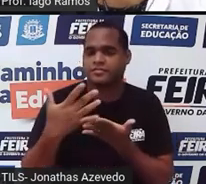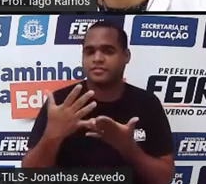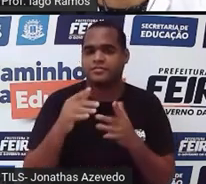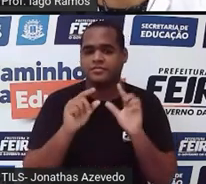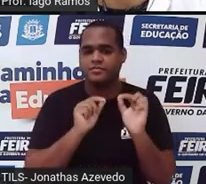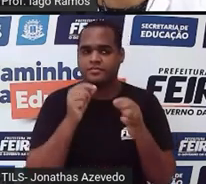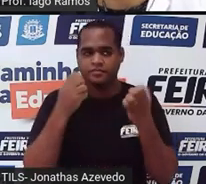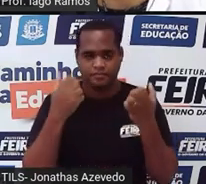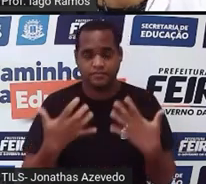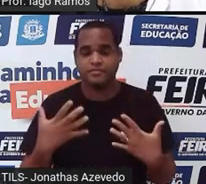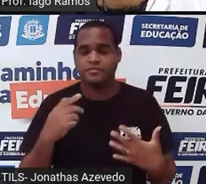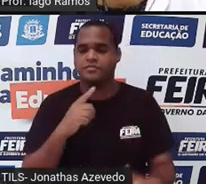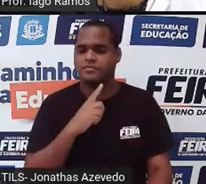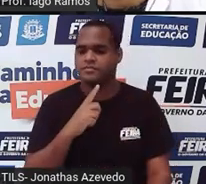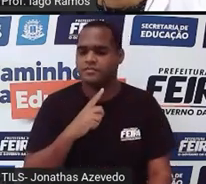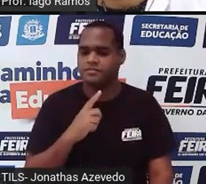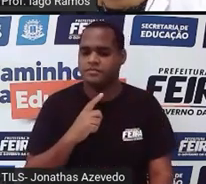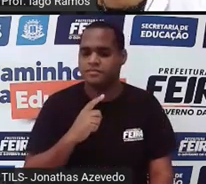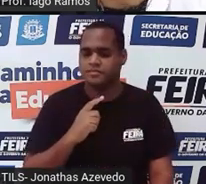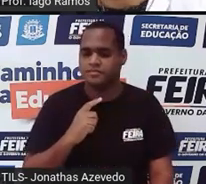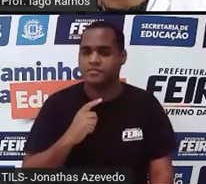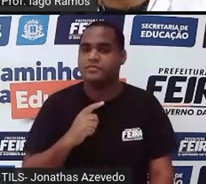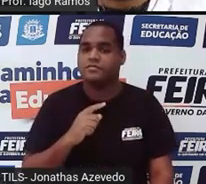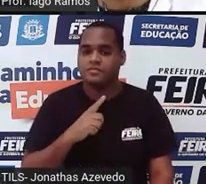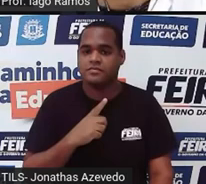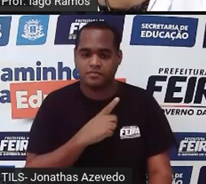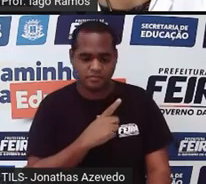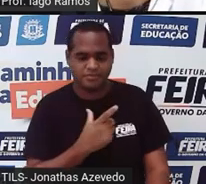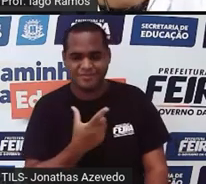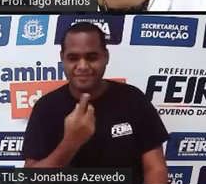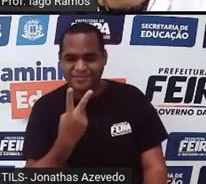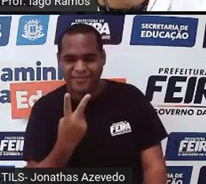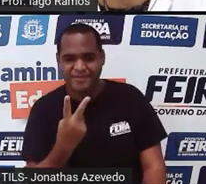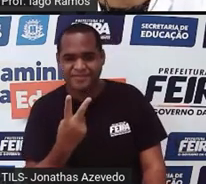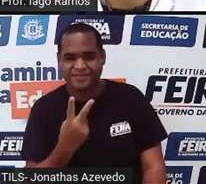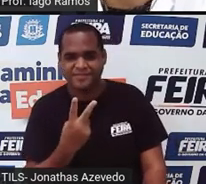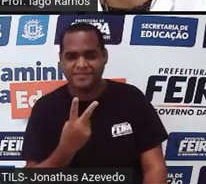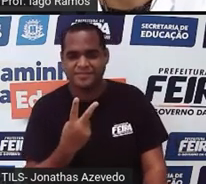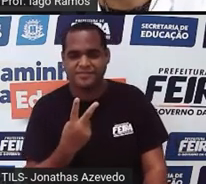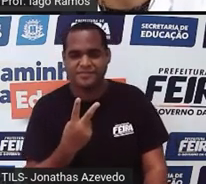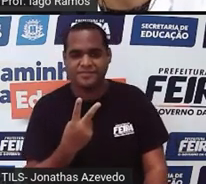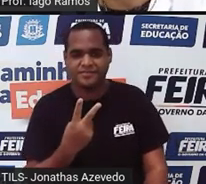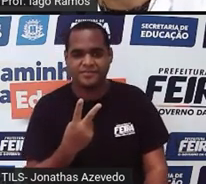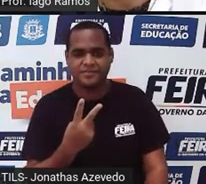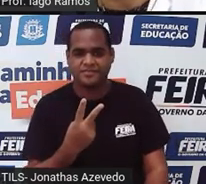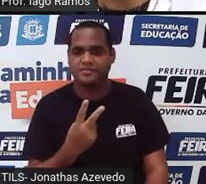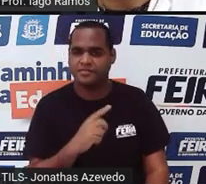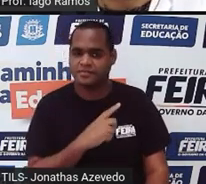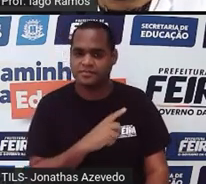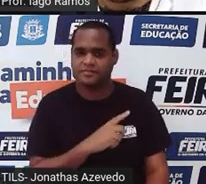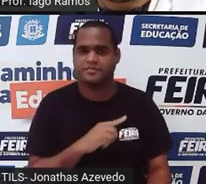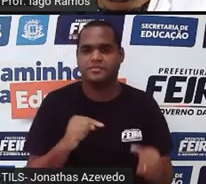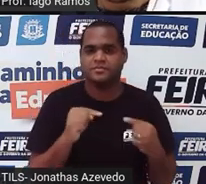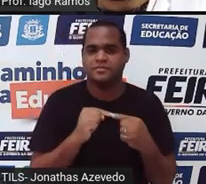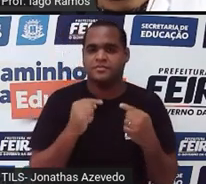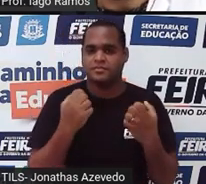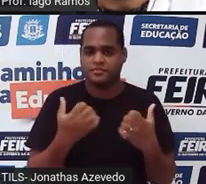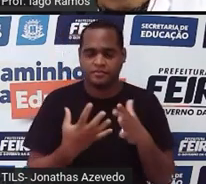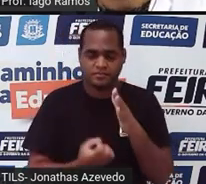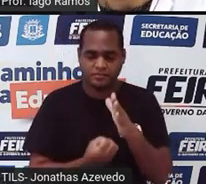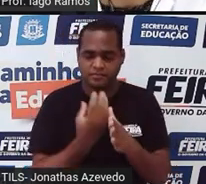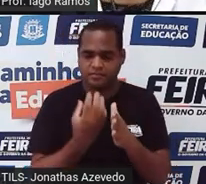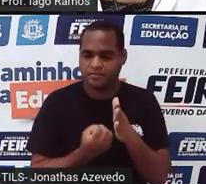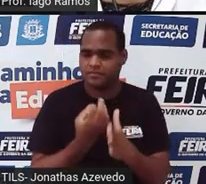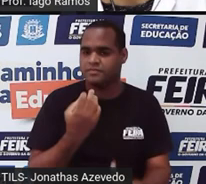a partir do 2, para começar a aparecer o 4. Está bom?